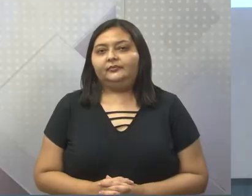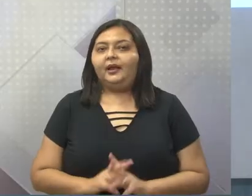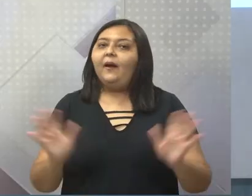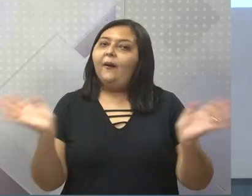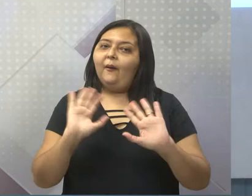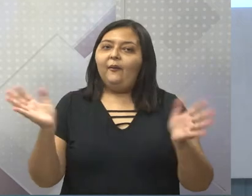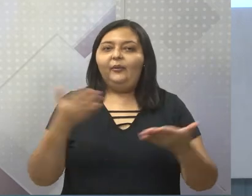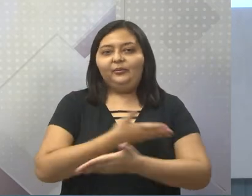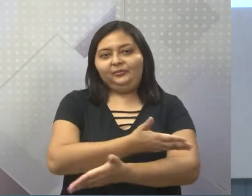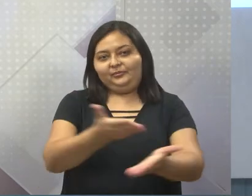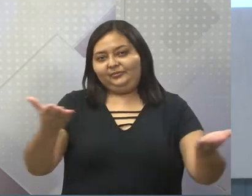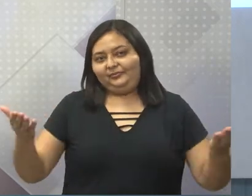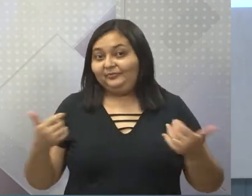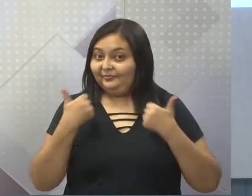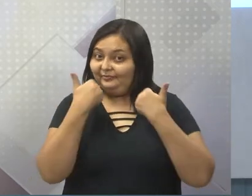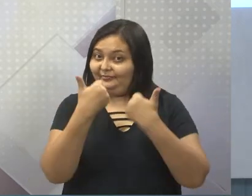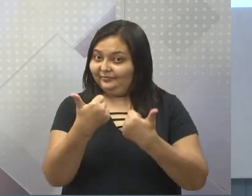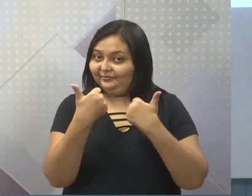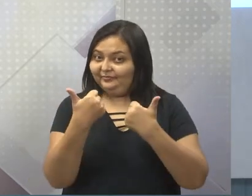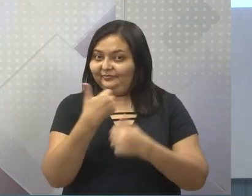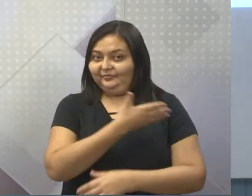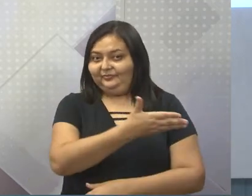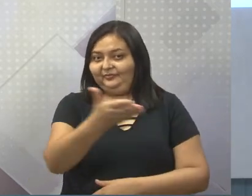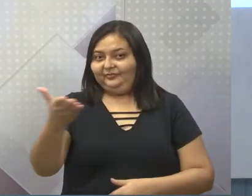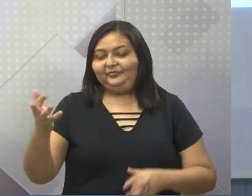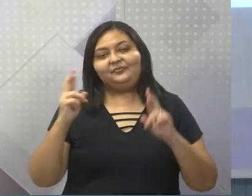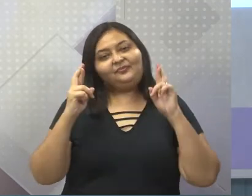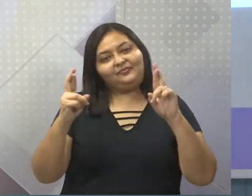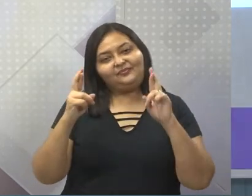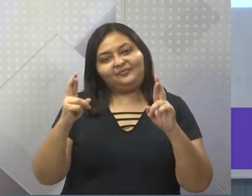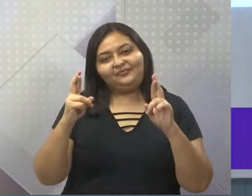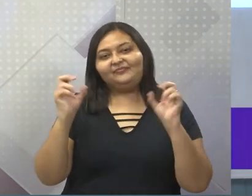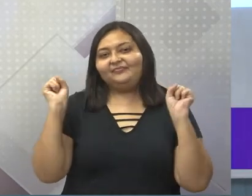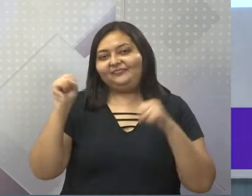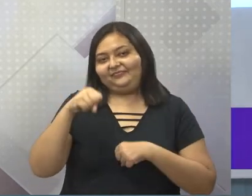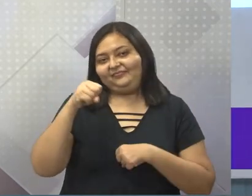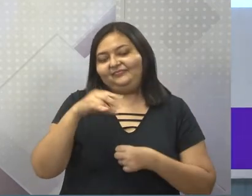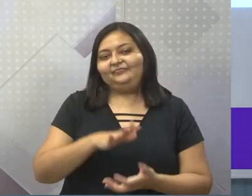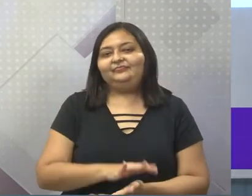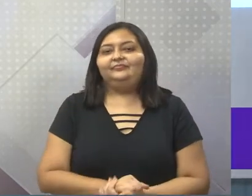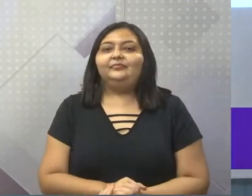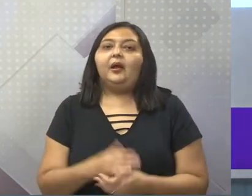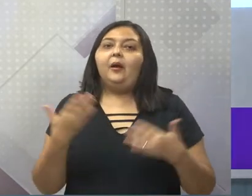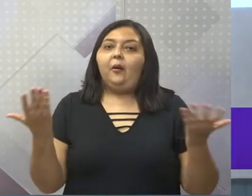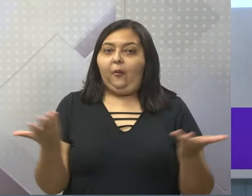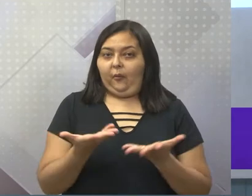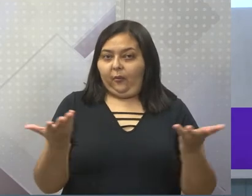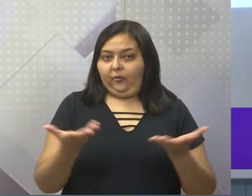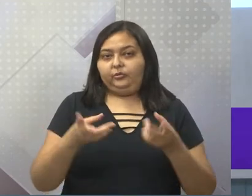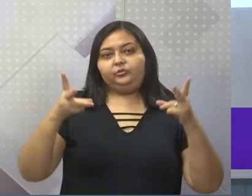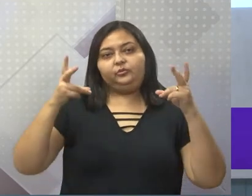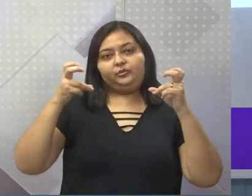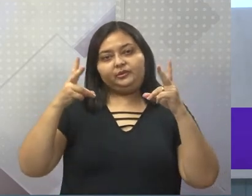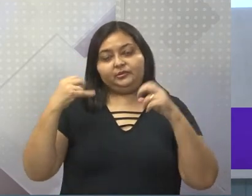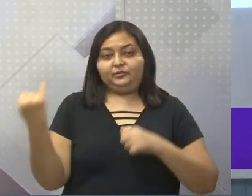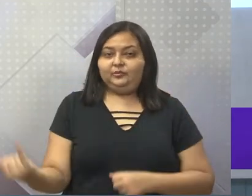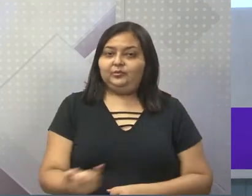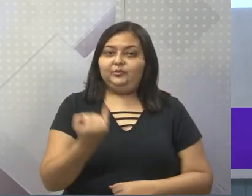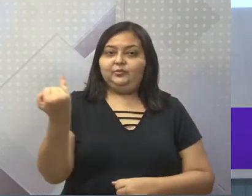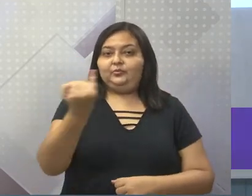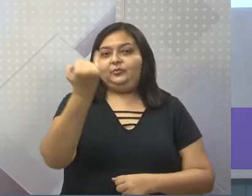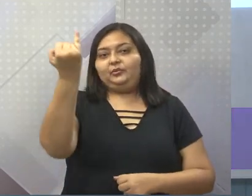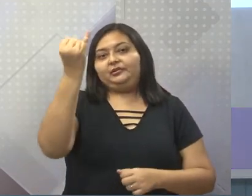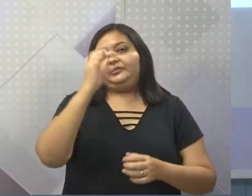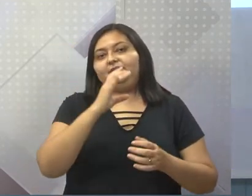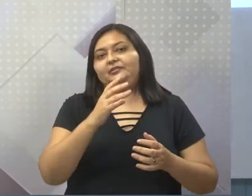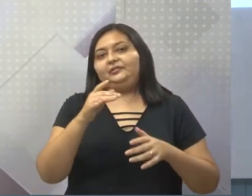Olá pessoal, tudo bem com vocês? Eu espero que sim. Olha só, hoje a gente tem um assunto muito importante para se